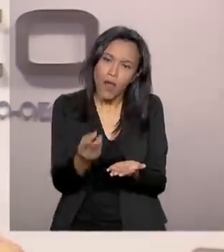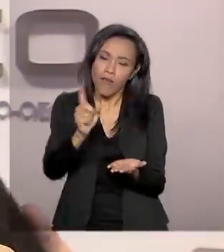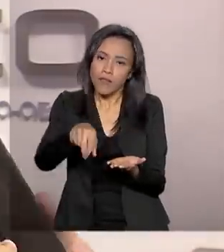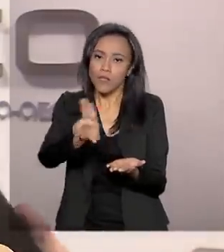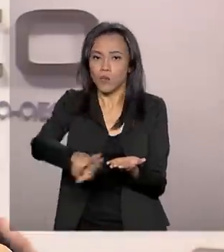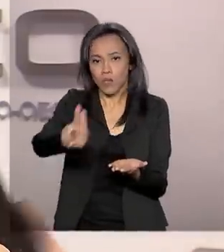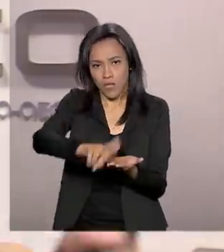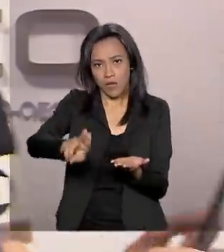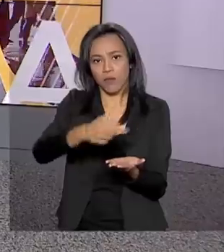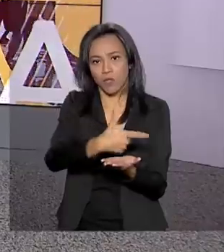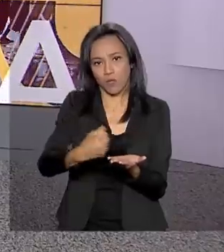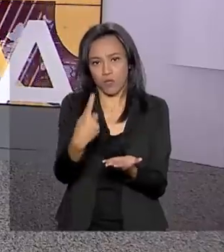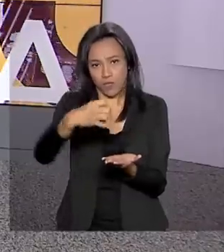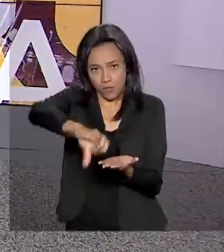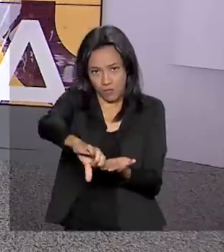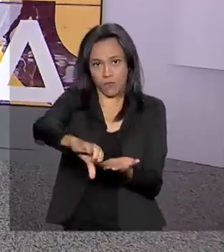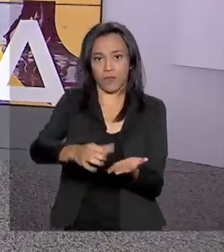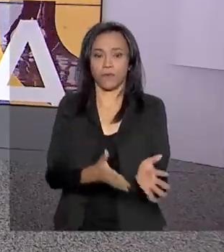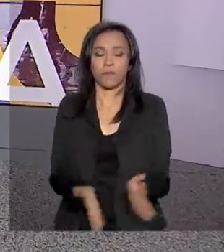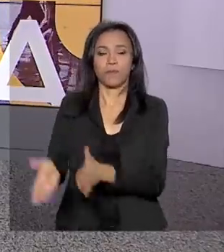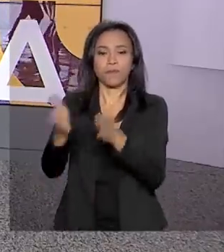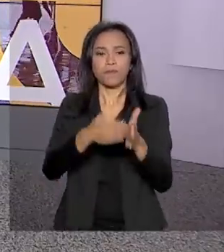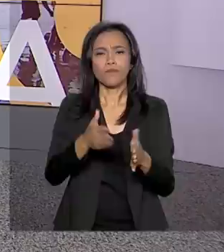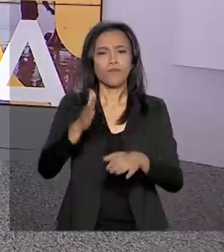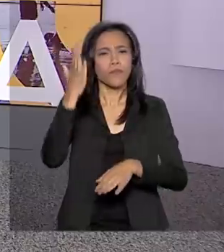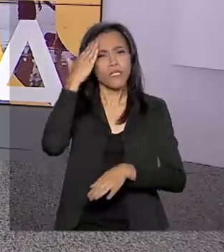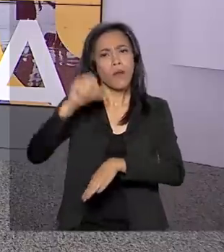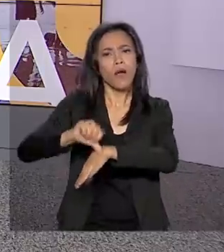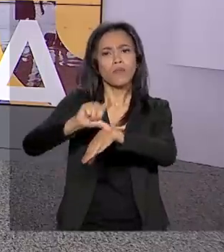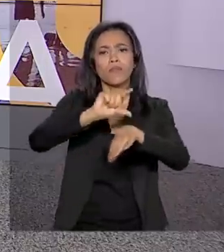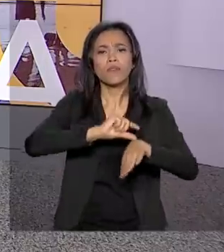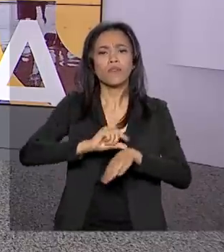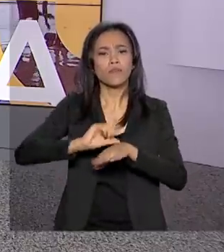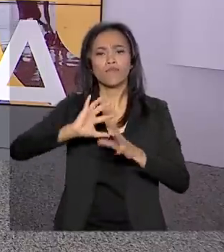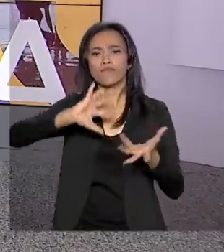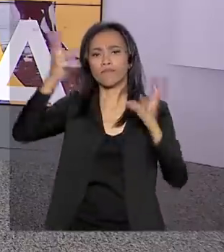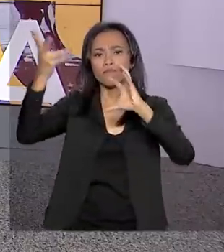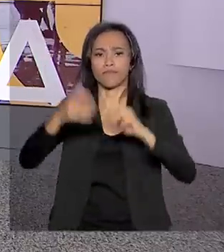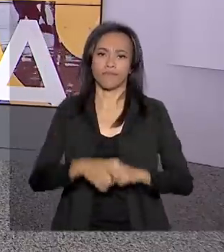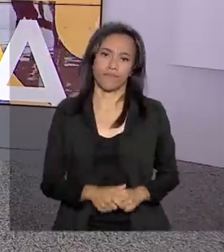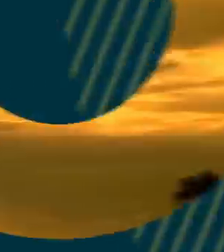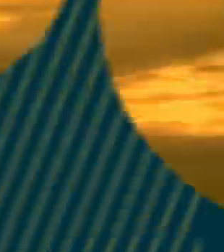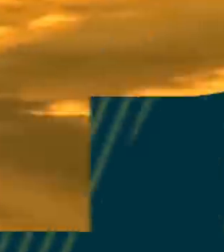longo de todo o ano de 2019. Hora de saber como fica o tempo em algumas capitais.